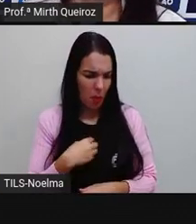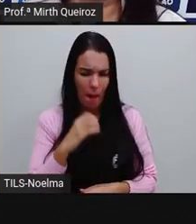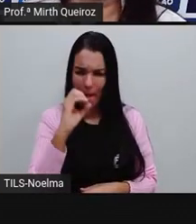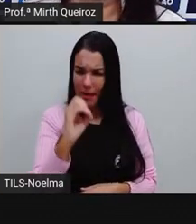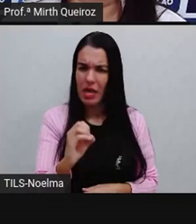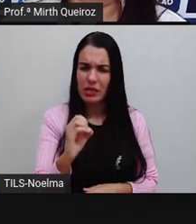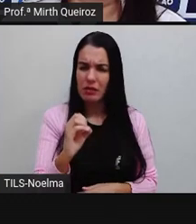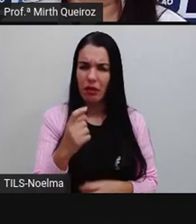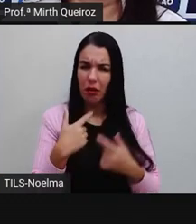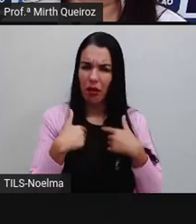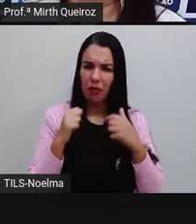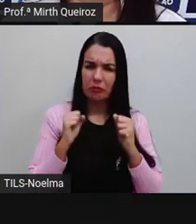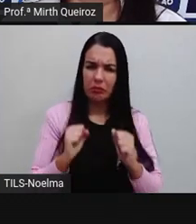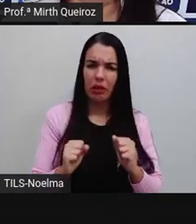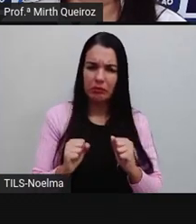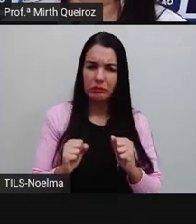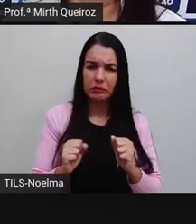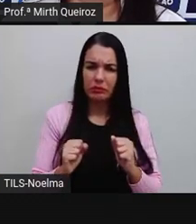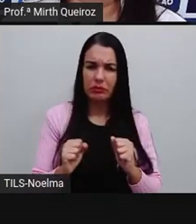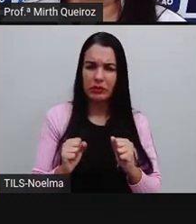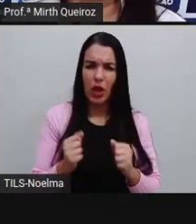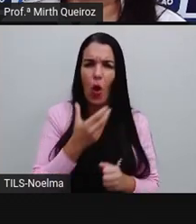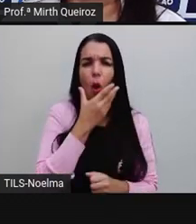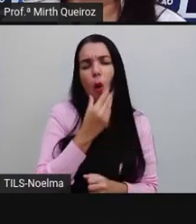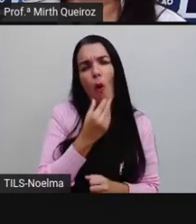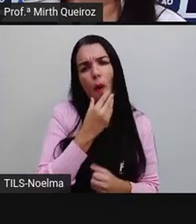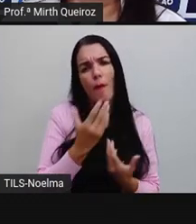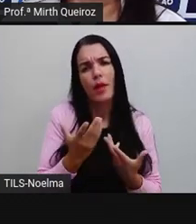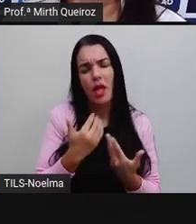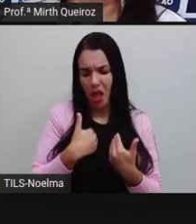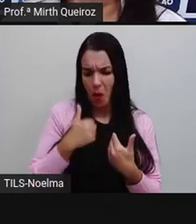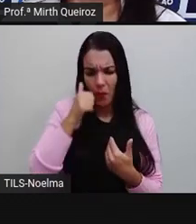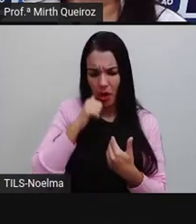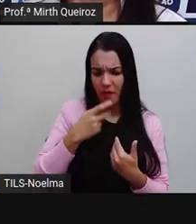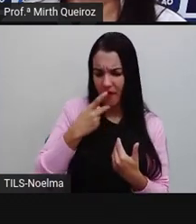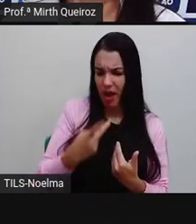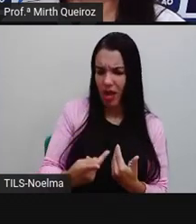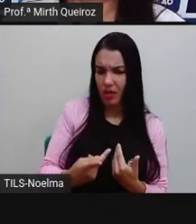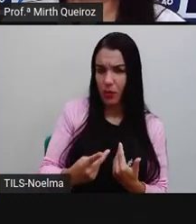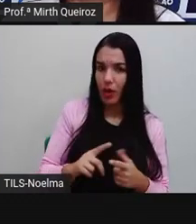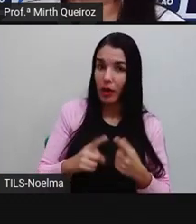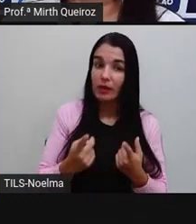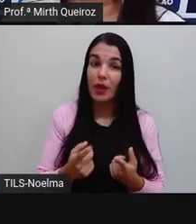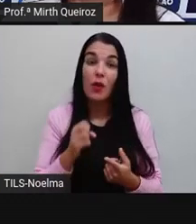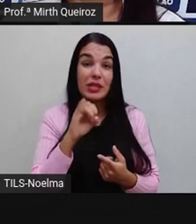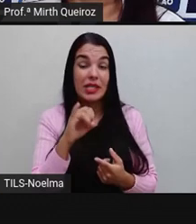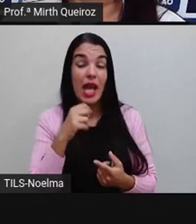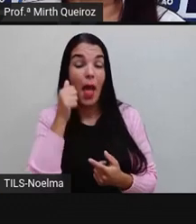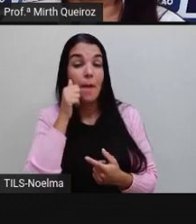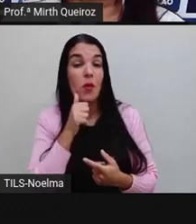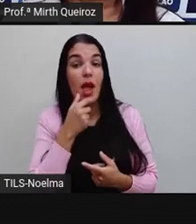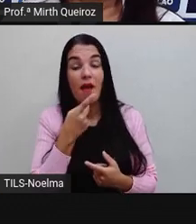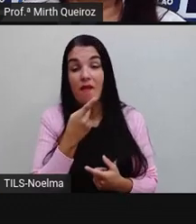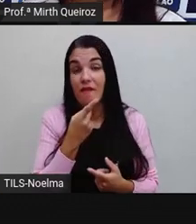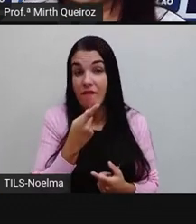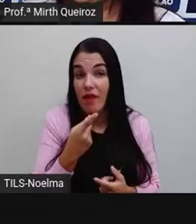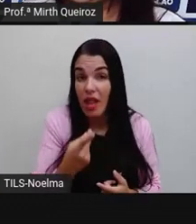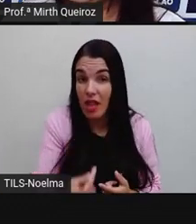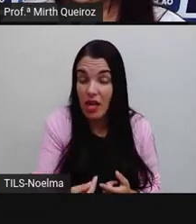Mesmo é, está em que gênero? Masculino, não é? E é uma garota. Garota é o quê?